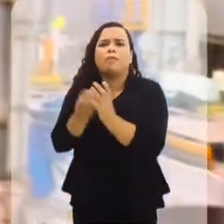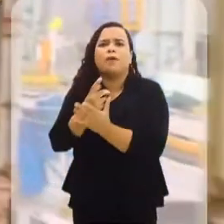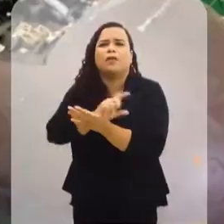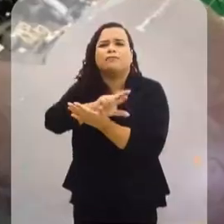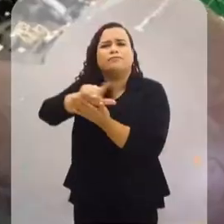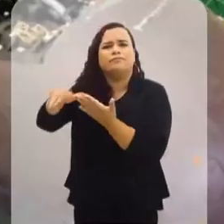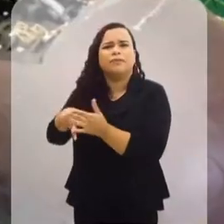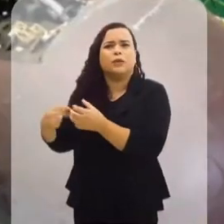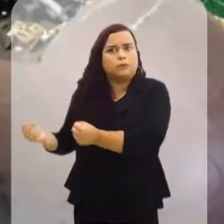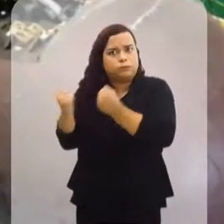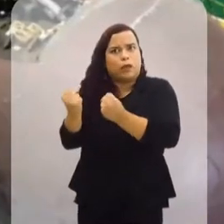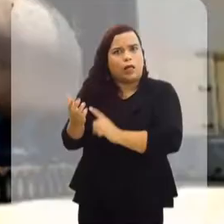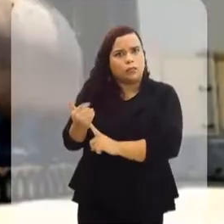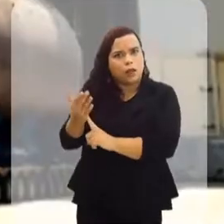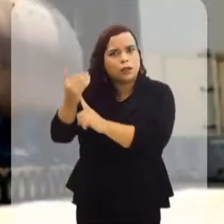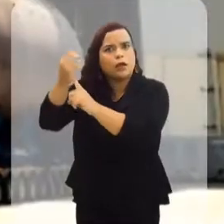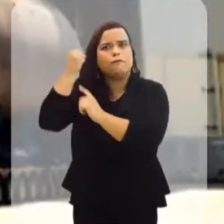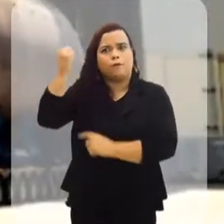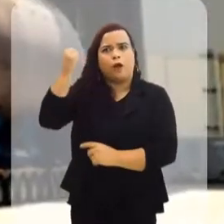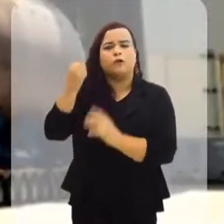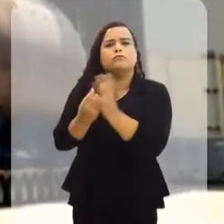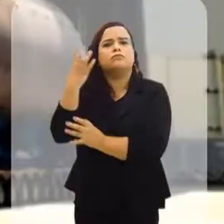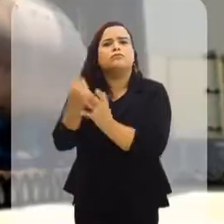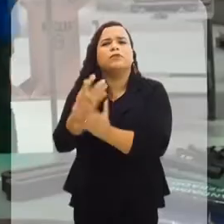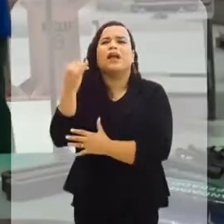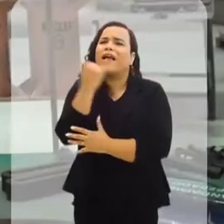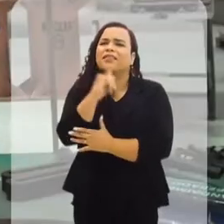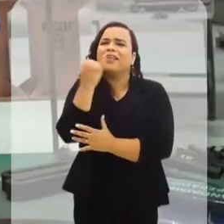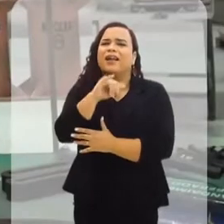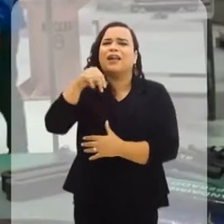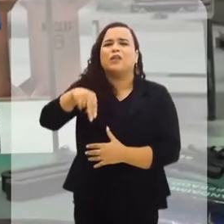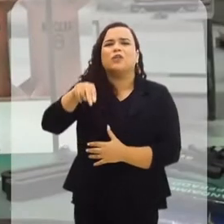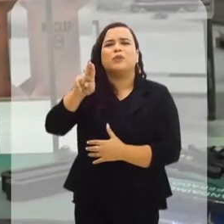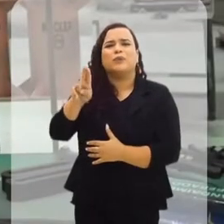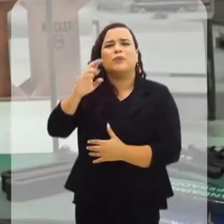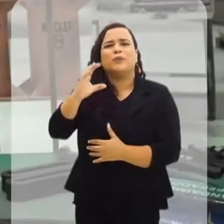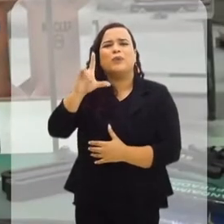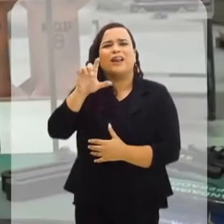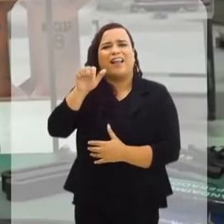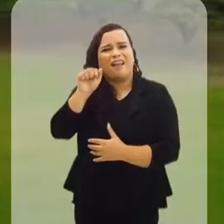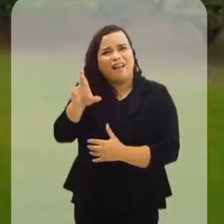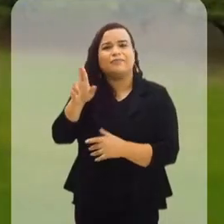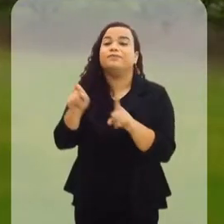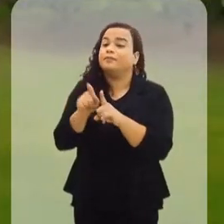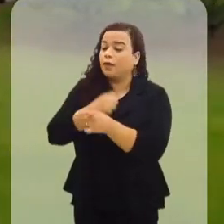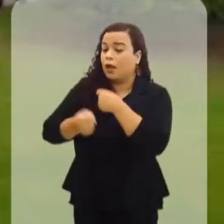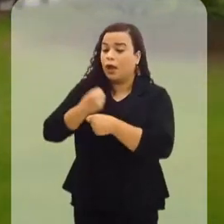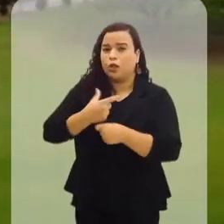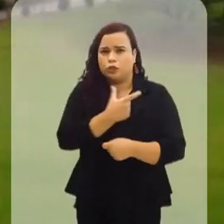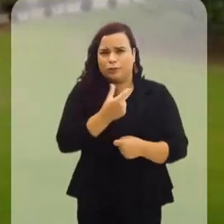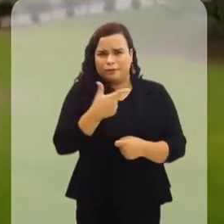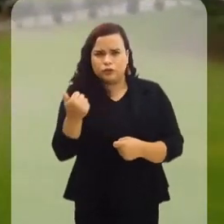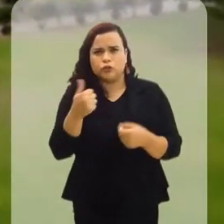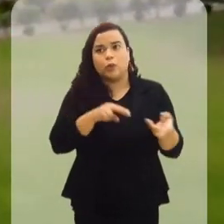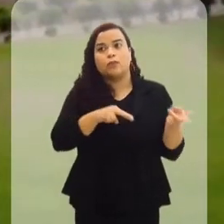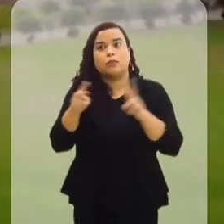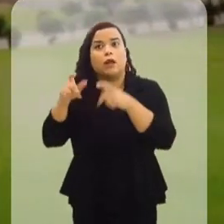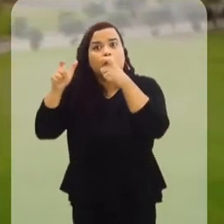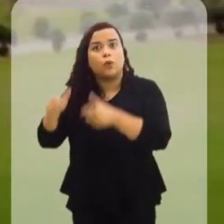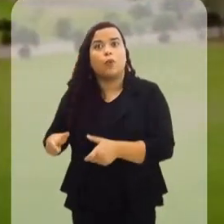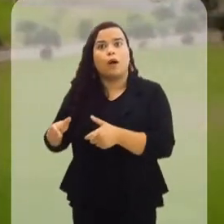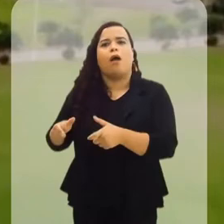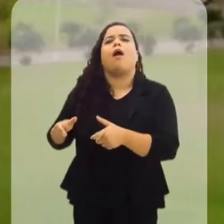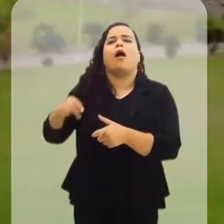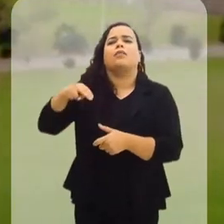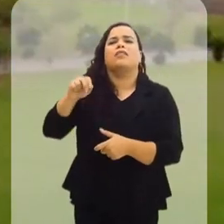componentes de grande porte e alta tecnologia para a geração de energia nuclear. Em 2021, também foi